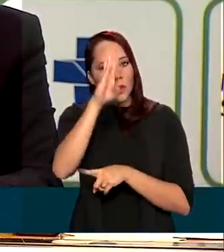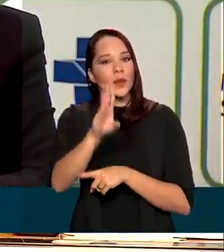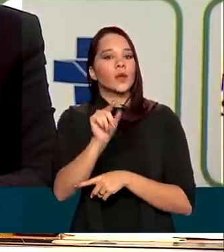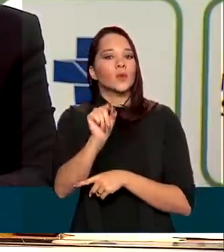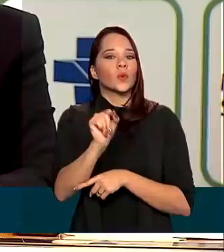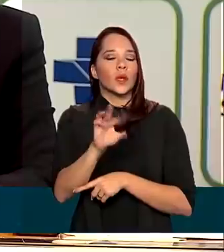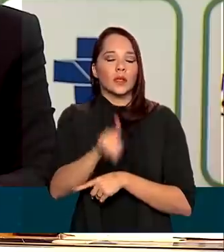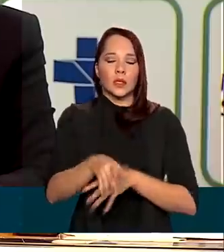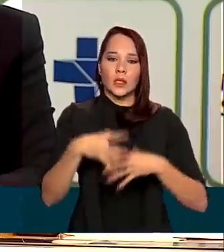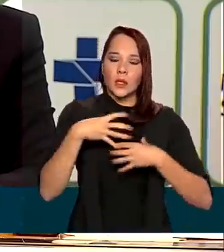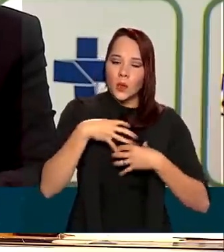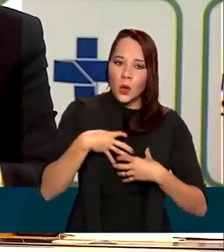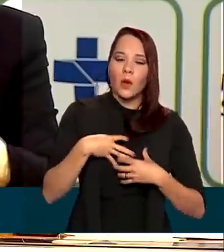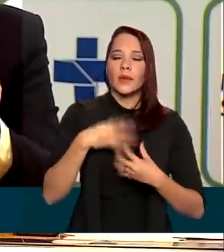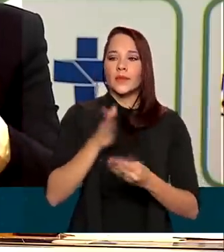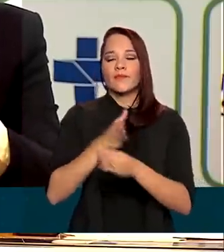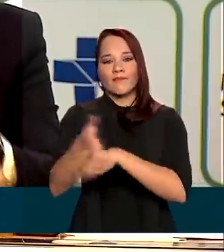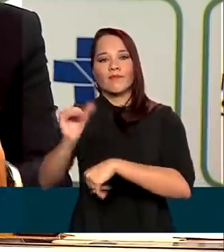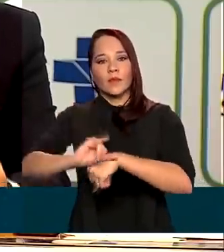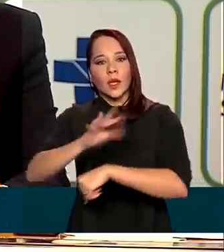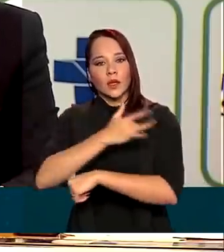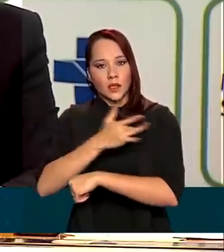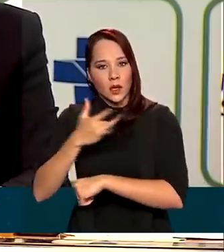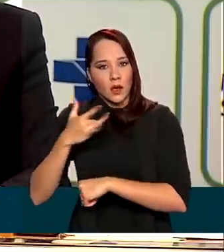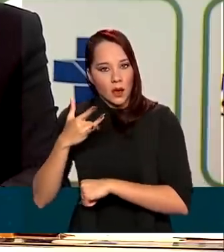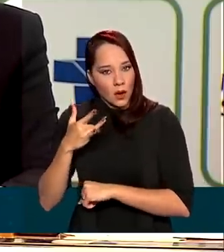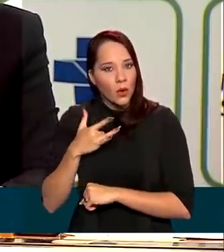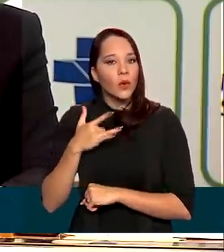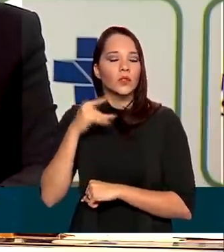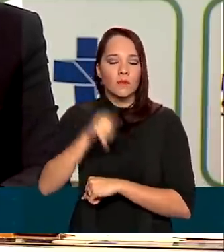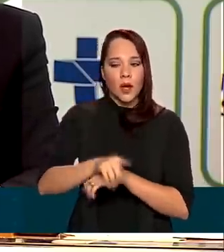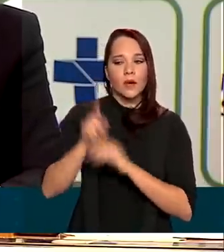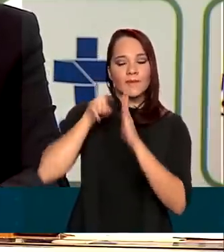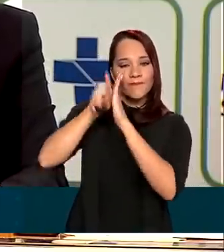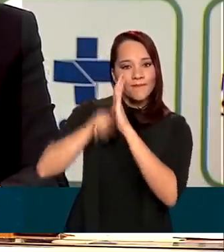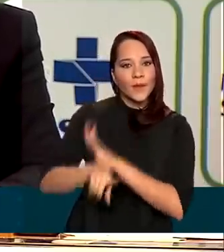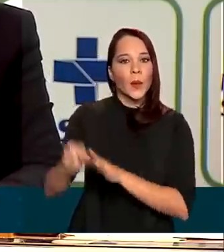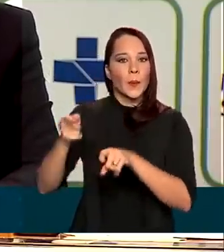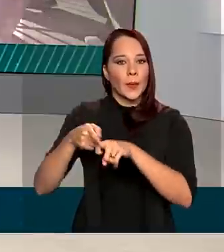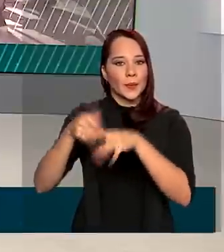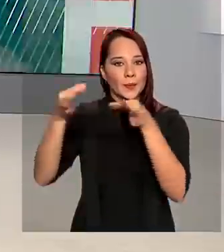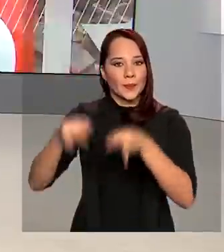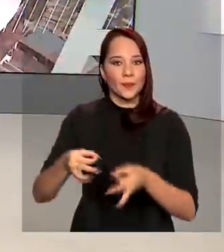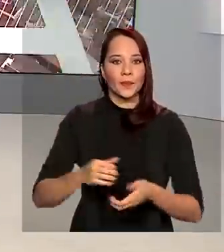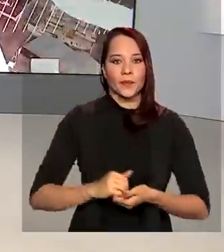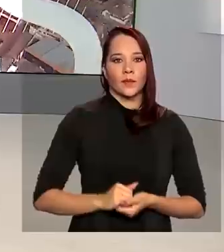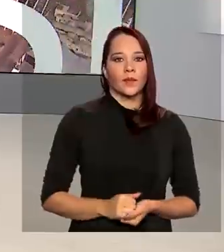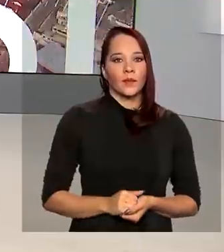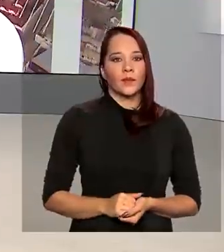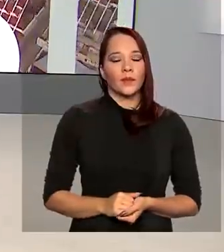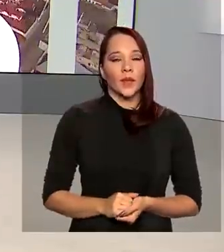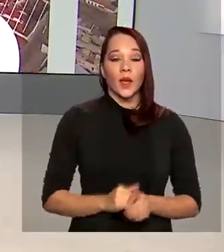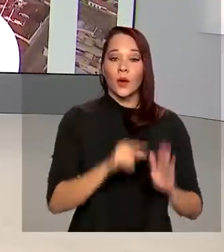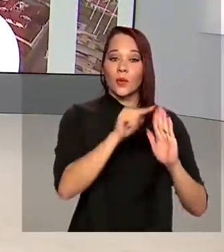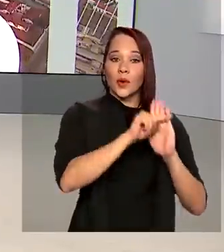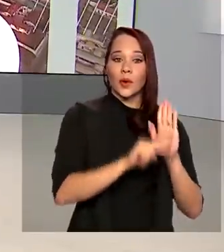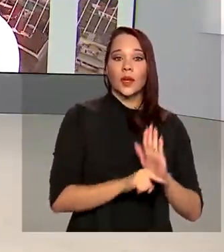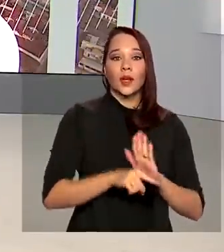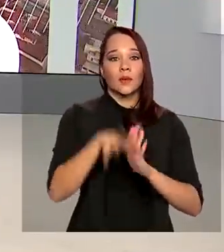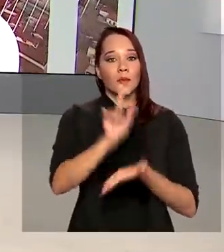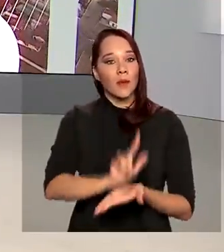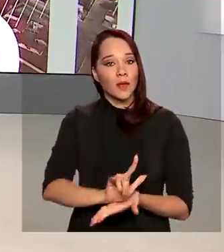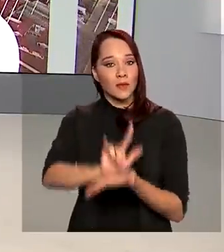em caso de sintomas, procurar uma unidade de saúde para atendimento, para uma avaliação clínica adequada. O programa Pátria